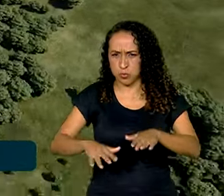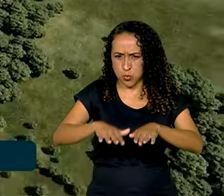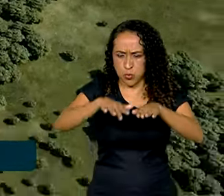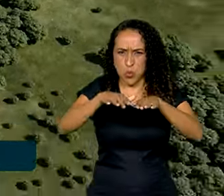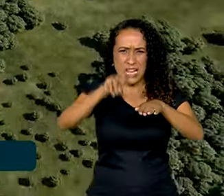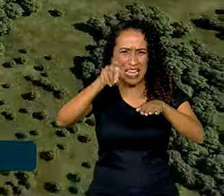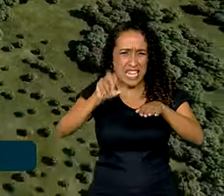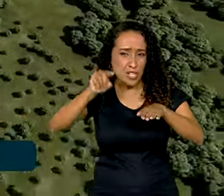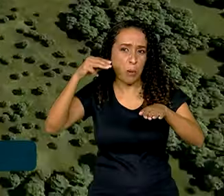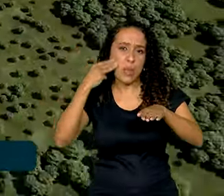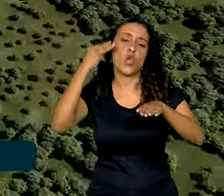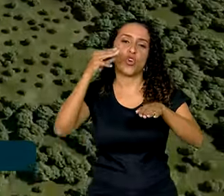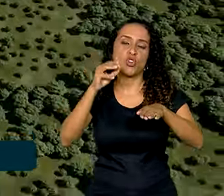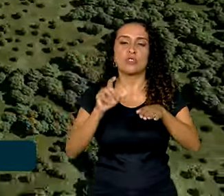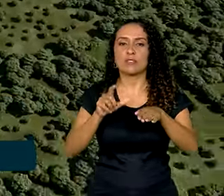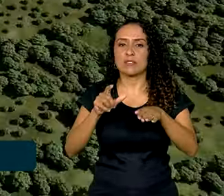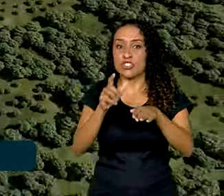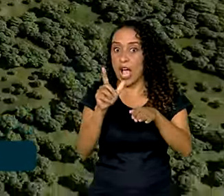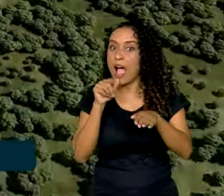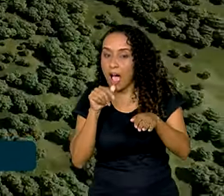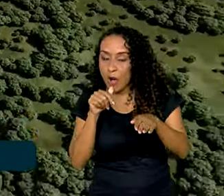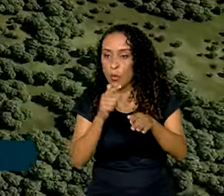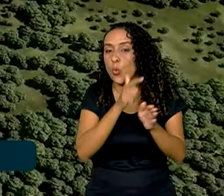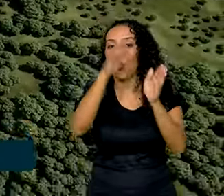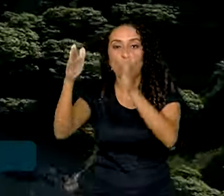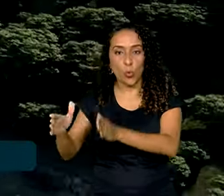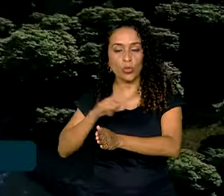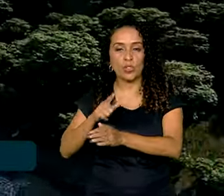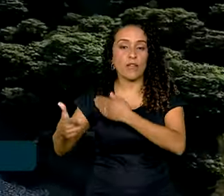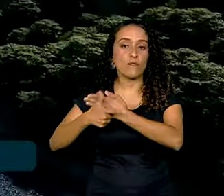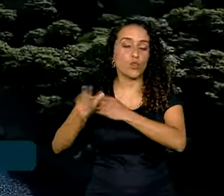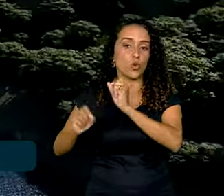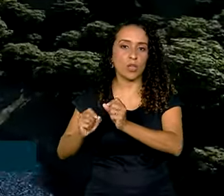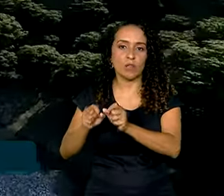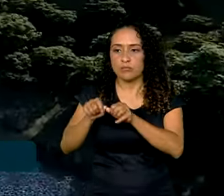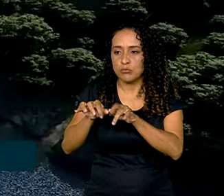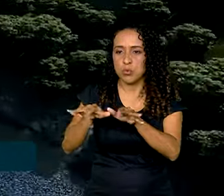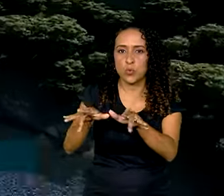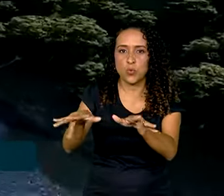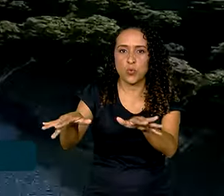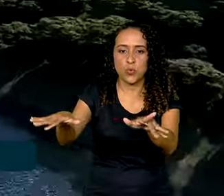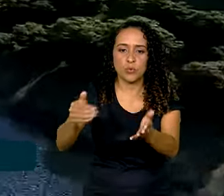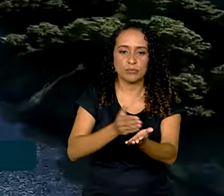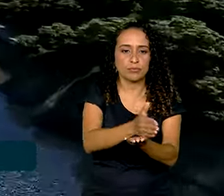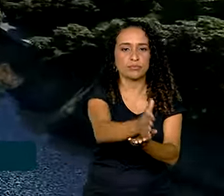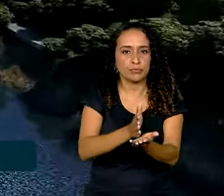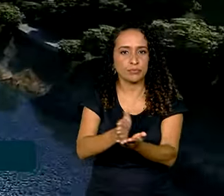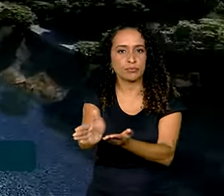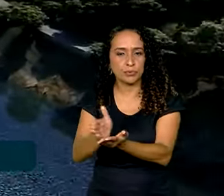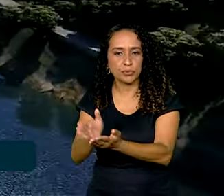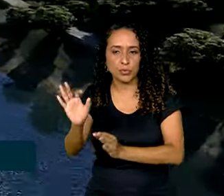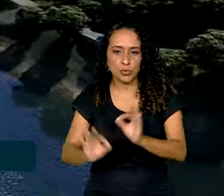500 milhões de metros cúbicos de água e outra terá a função de distribuir água em canais de irrigação e